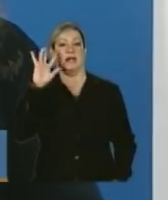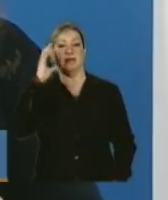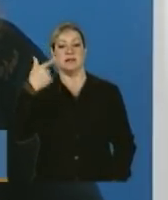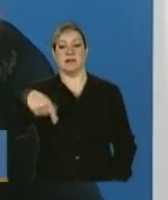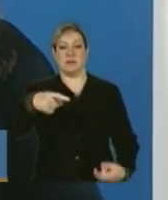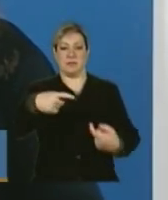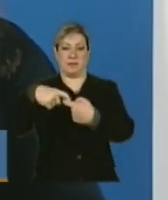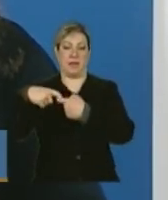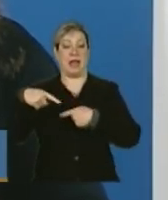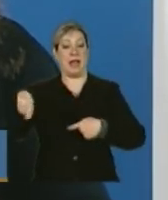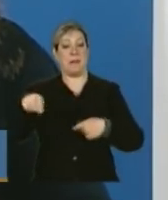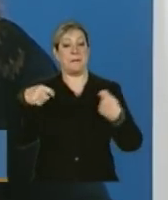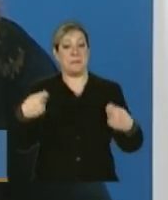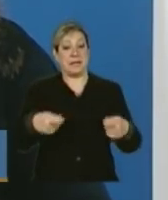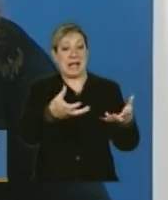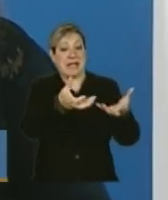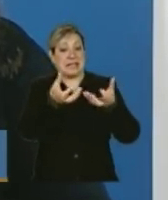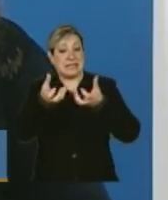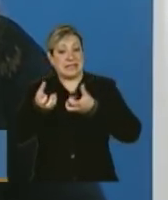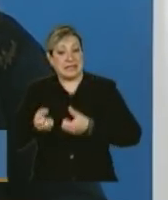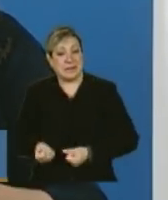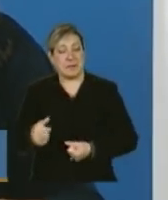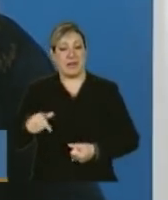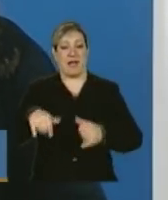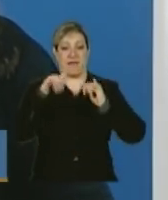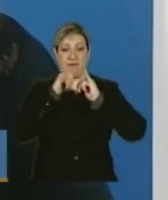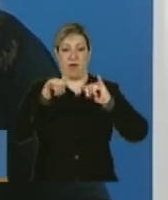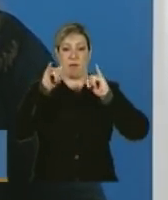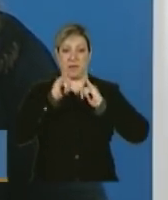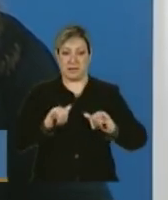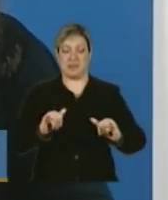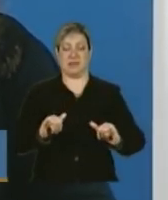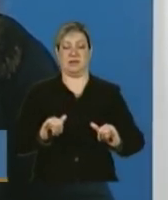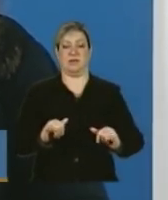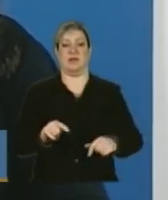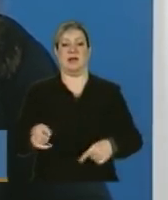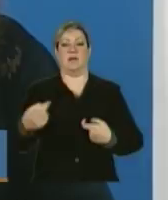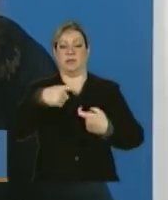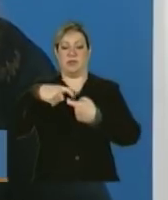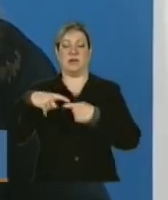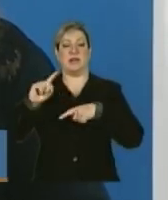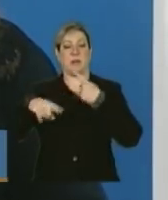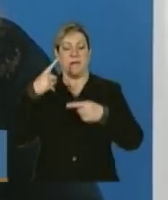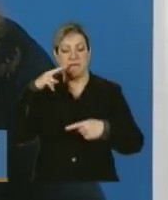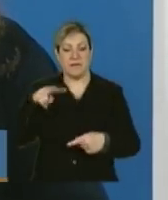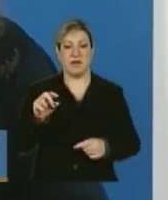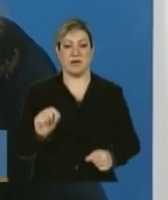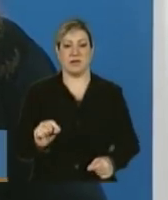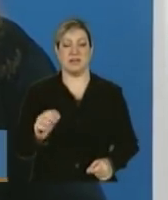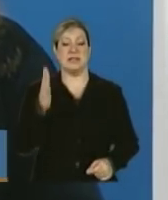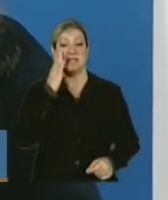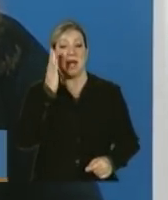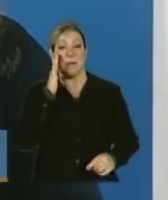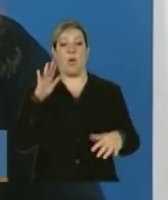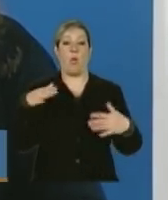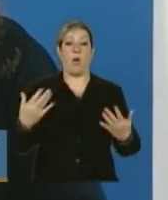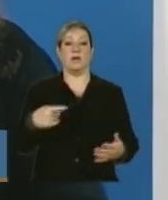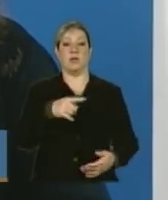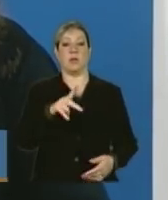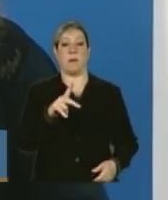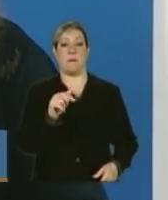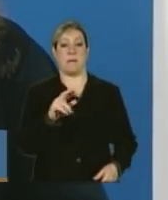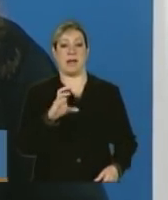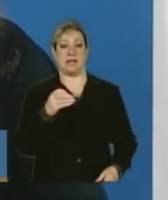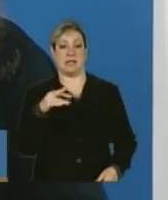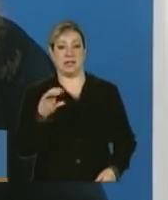Ele precisa receber essas informações do parceiro e depois ir lá. Ele pode fazer uma ação articulada. Saber quando o parceiro, por exemplo, o agente